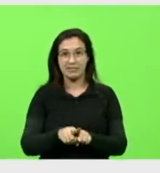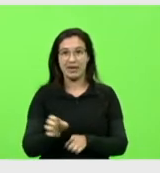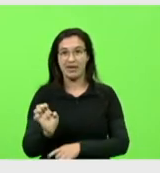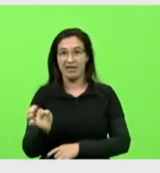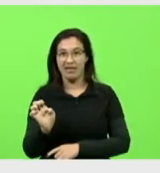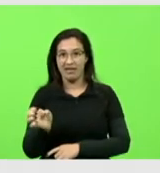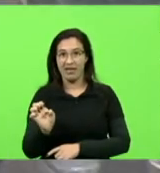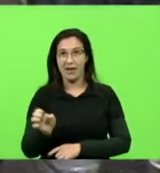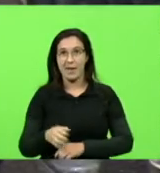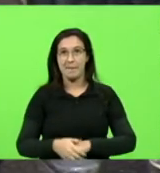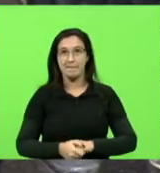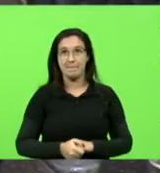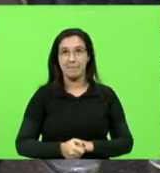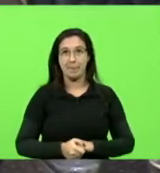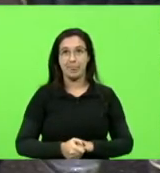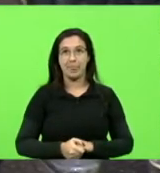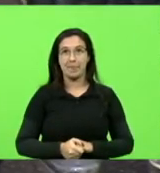pode tirar.